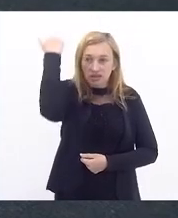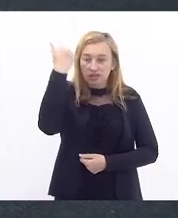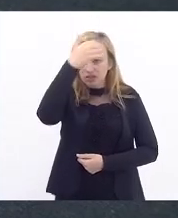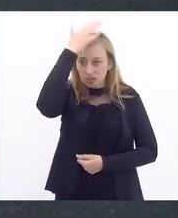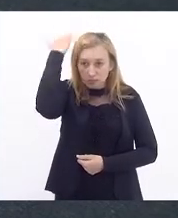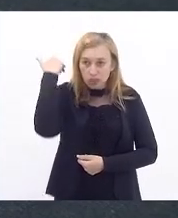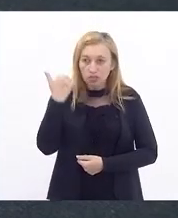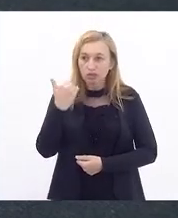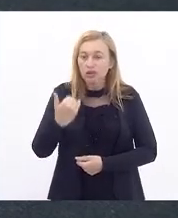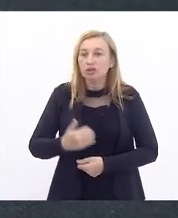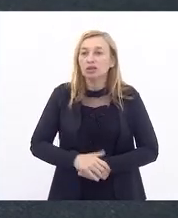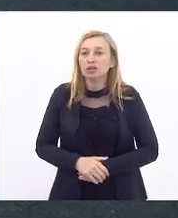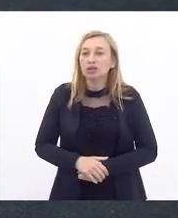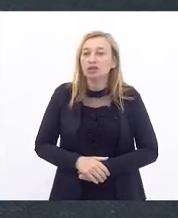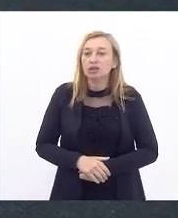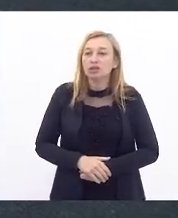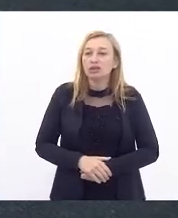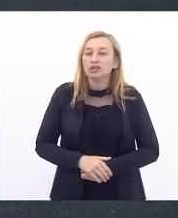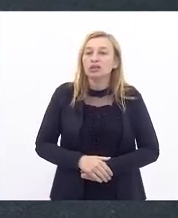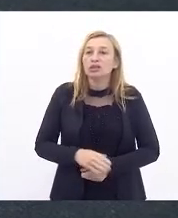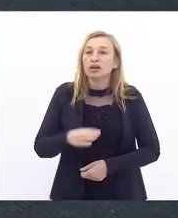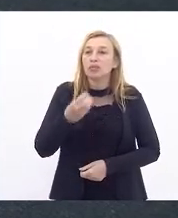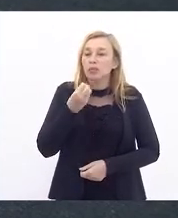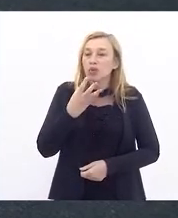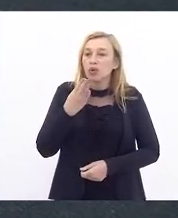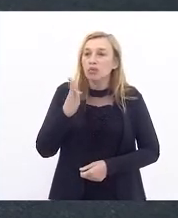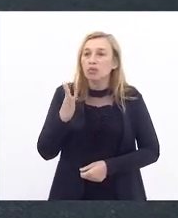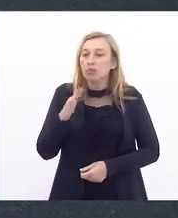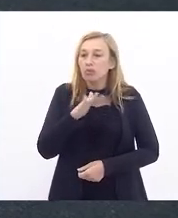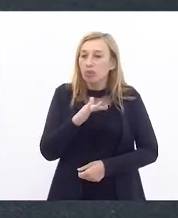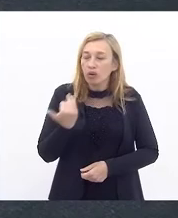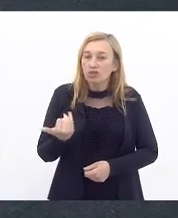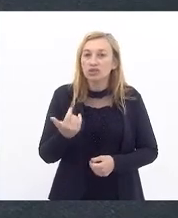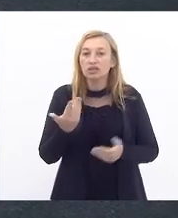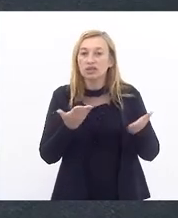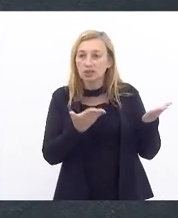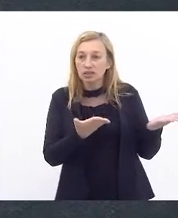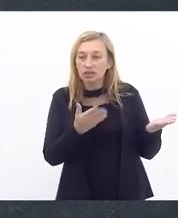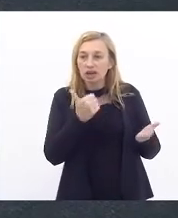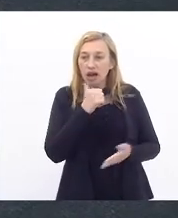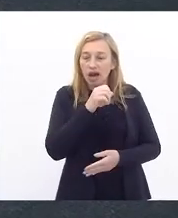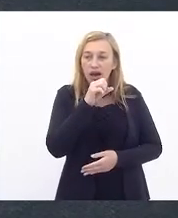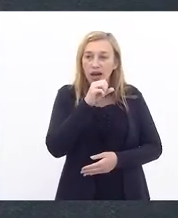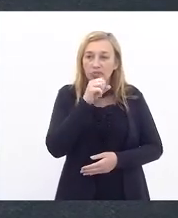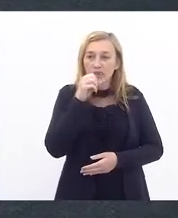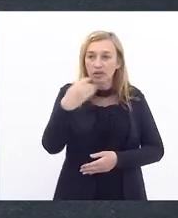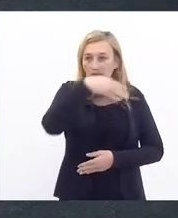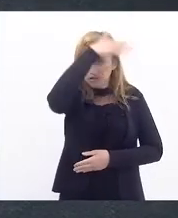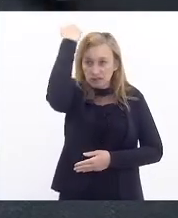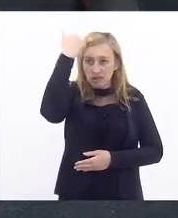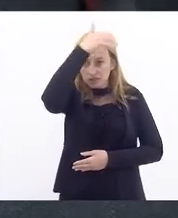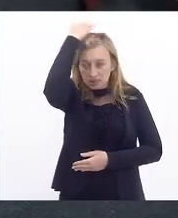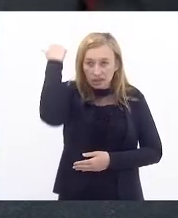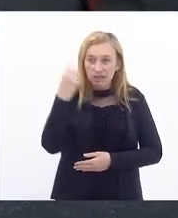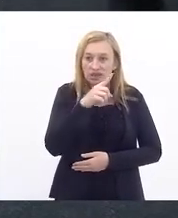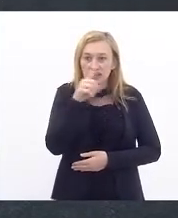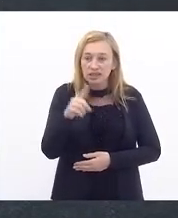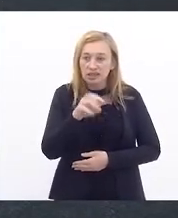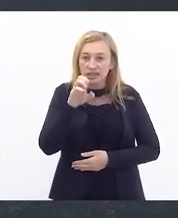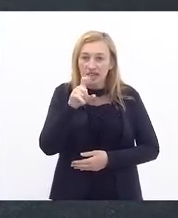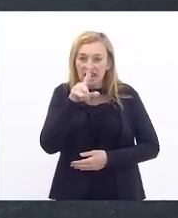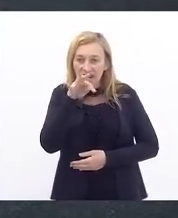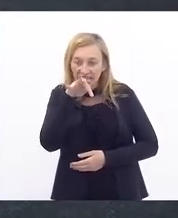da Boa Morte, e aqui estão a mãe de santo, dona Zelita,